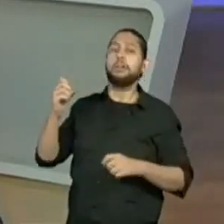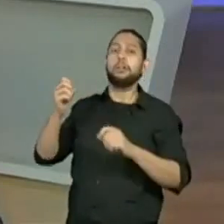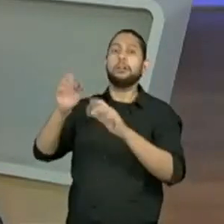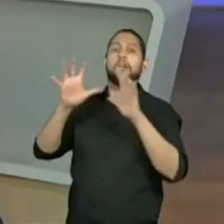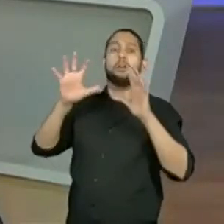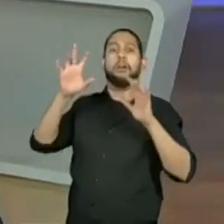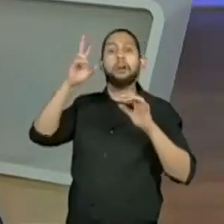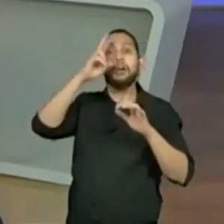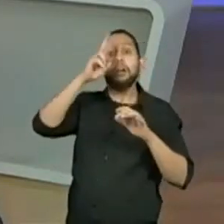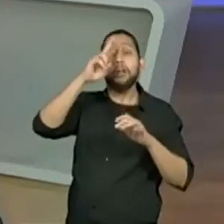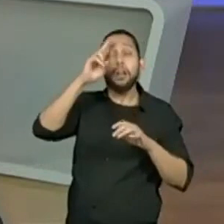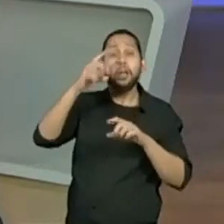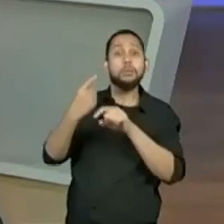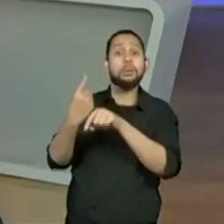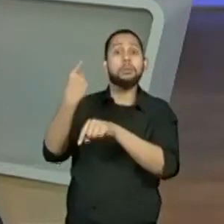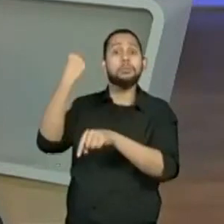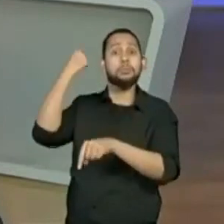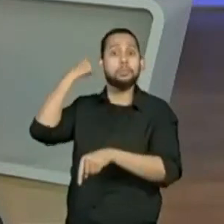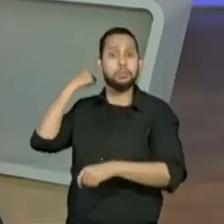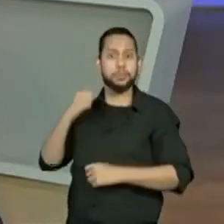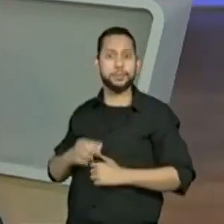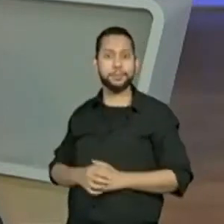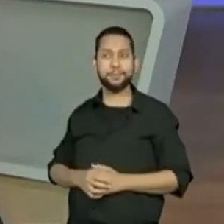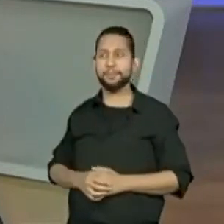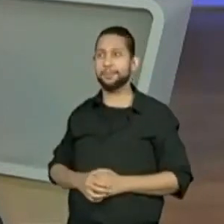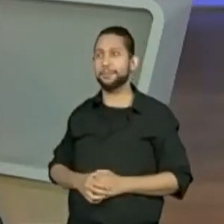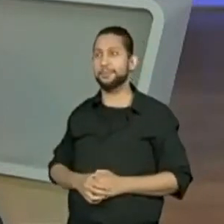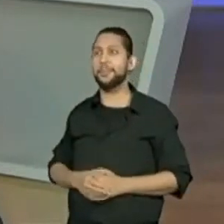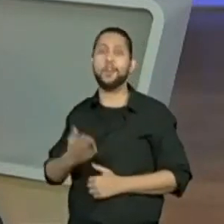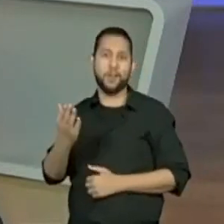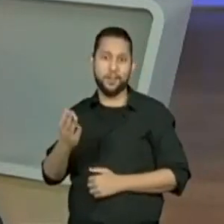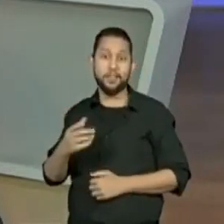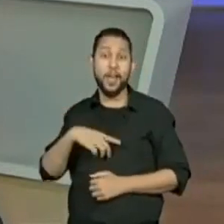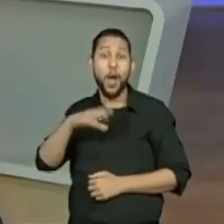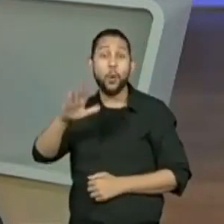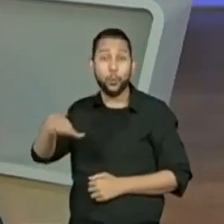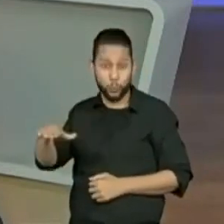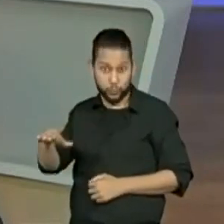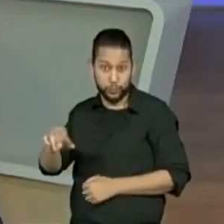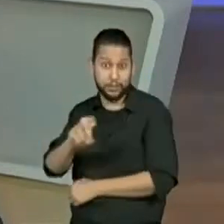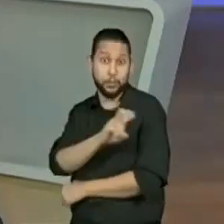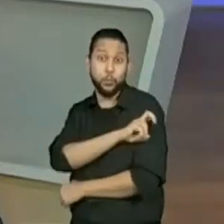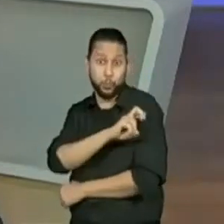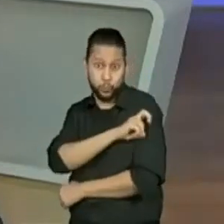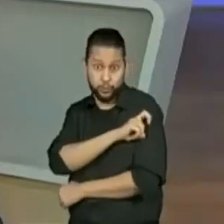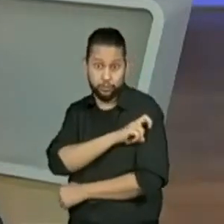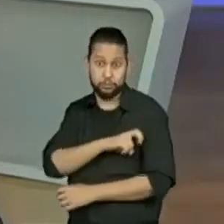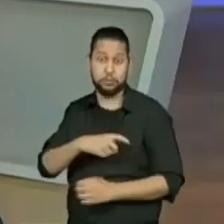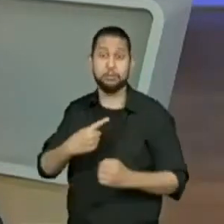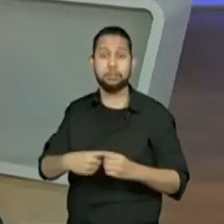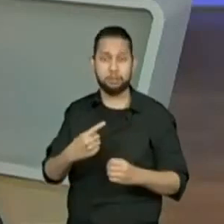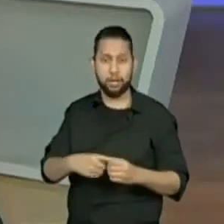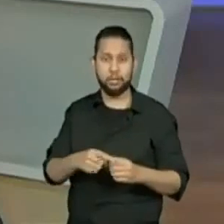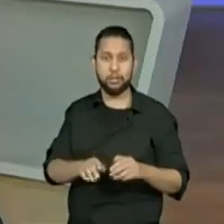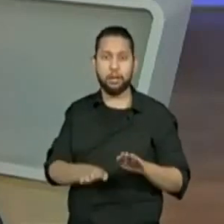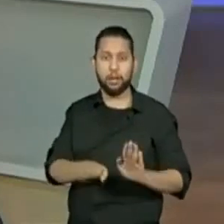do quinto ano A de Caracuíba colocaram que é a lembrança da infância com muito carinho. Saudades